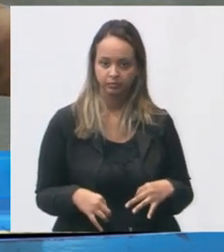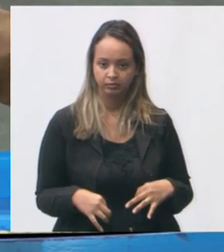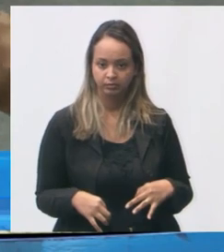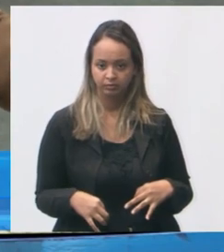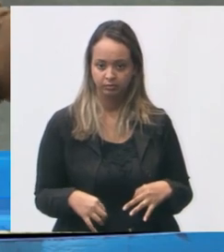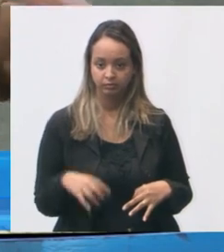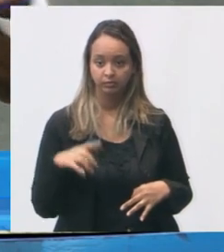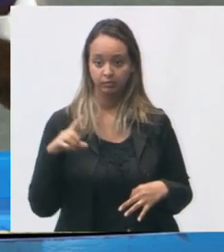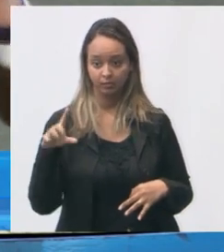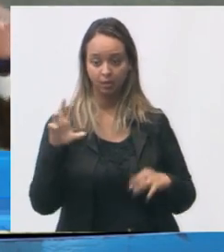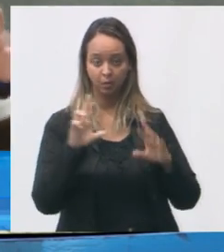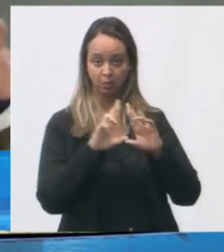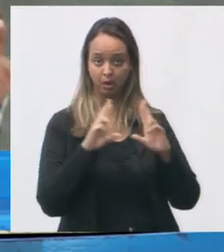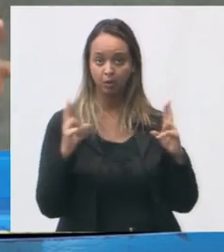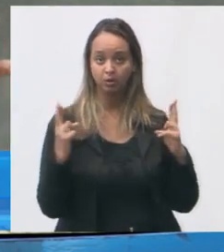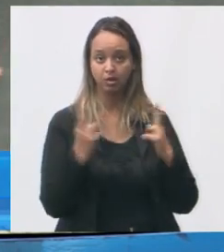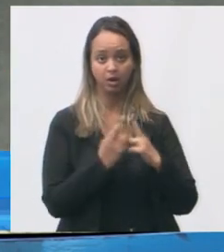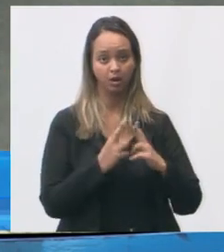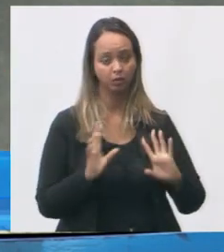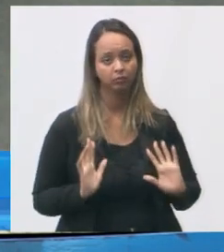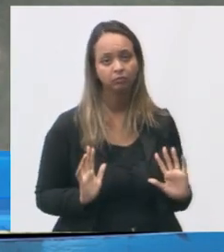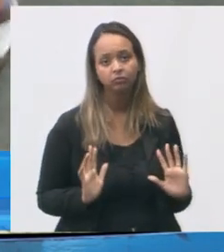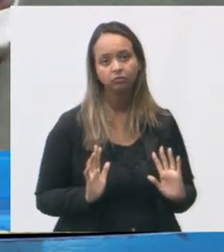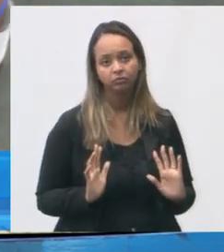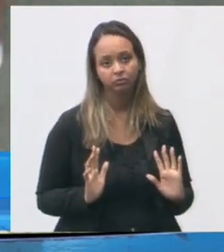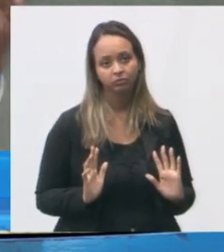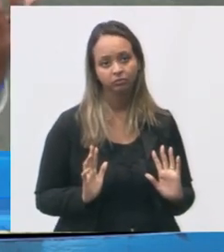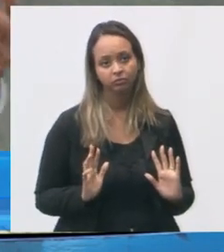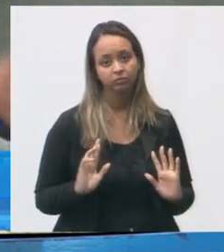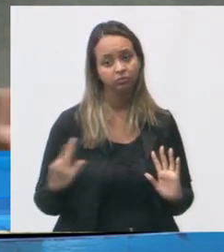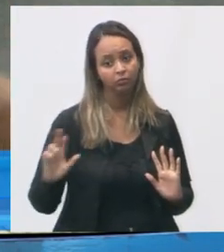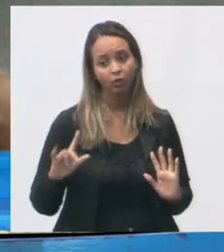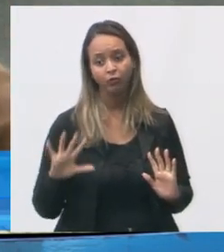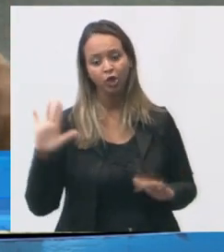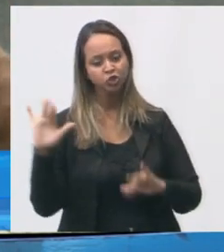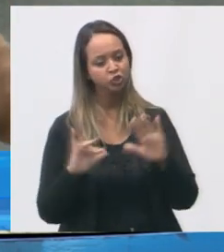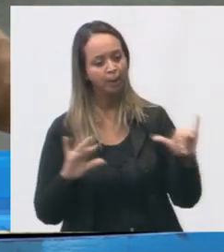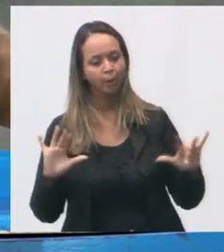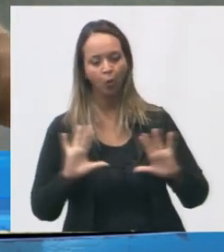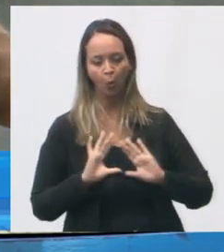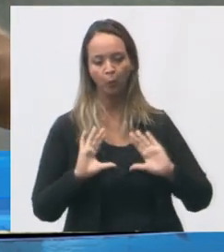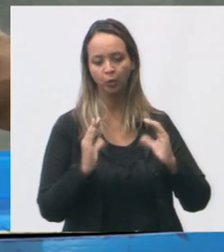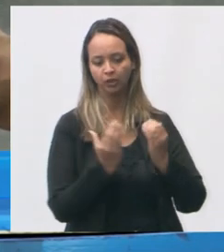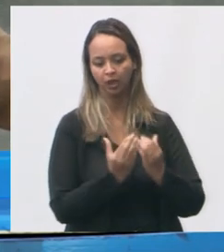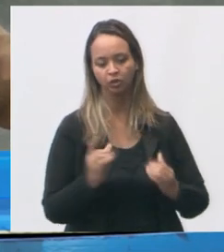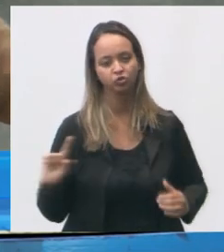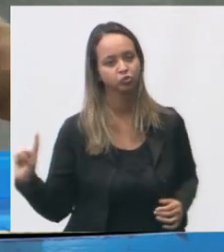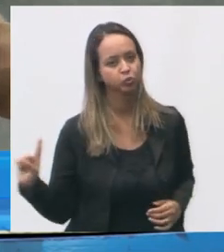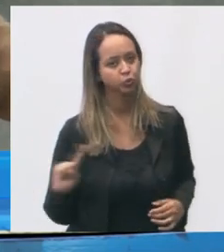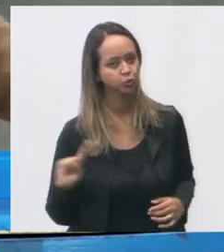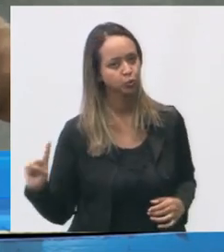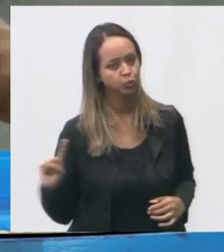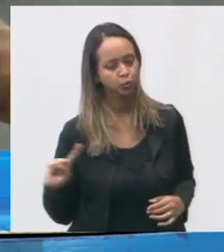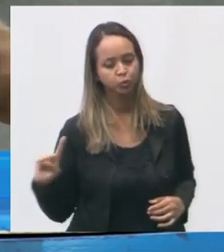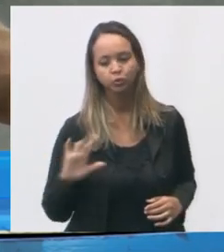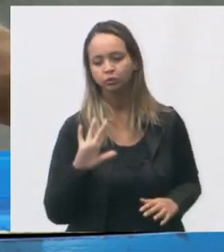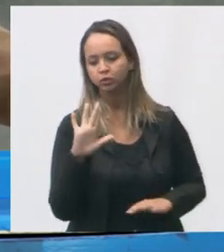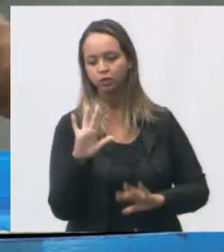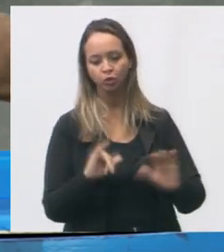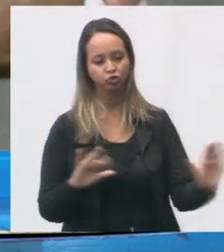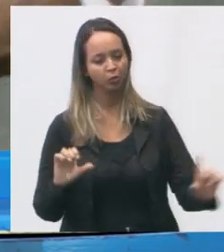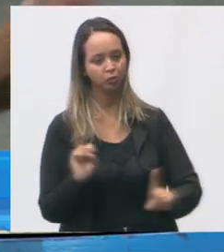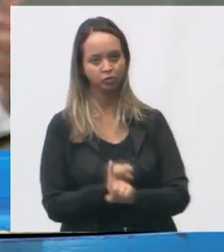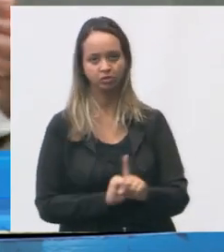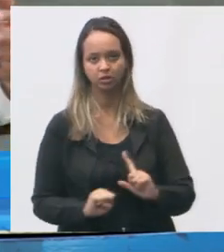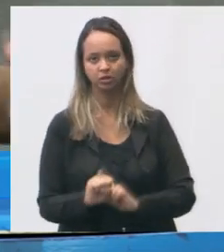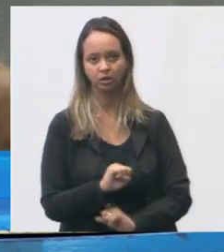foi uma reunião que não foi colocada para a comunidade e isso tem que ficar registrado. Por quê? Qual é o papel do líder?